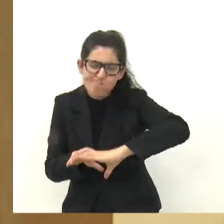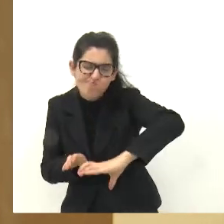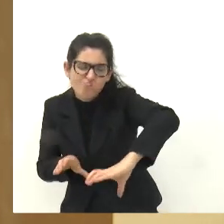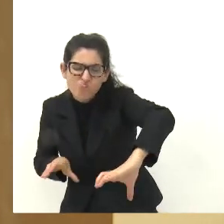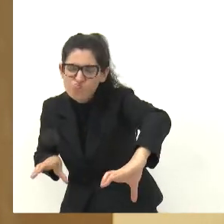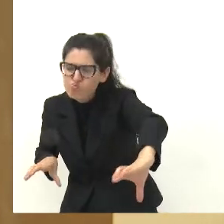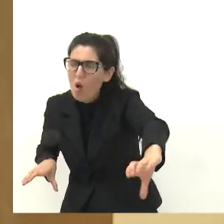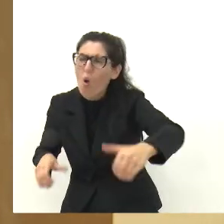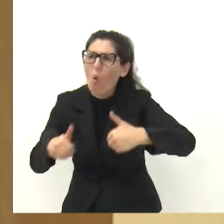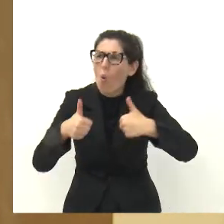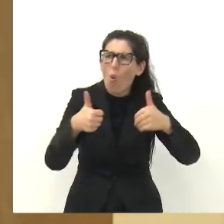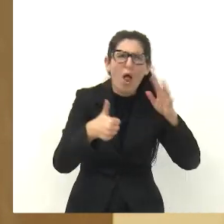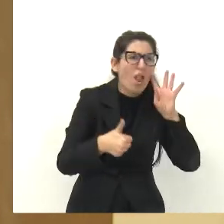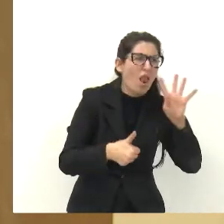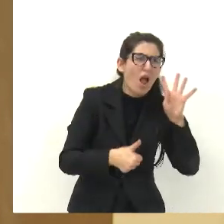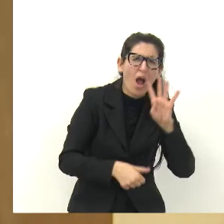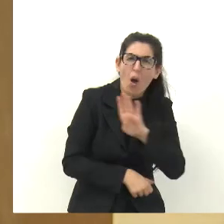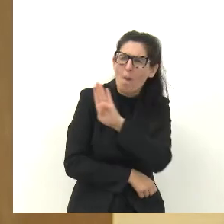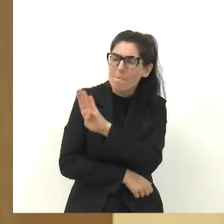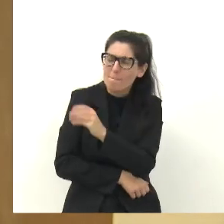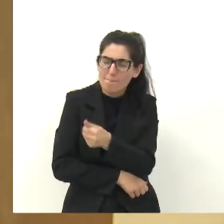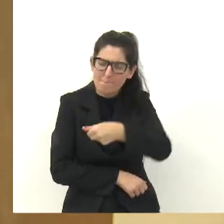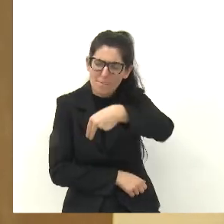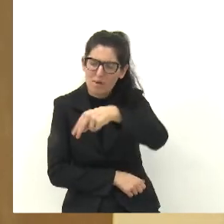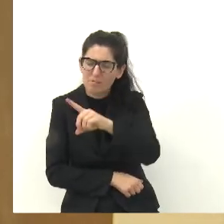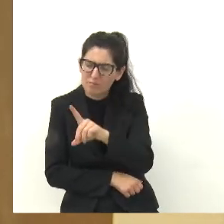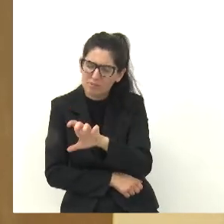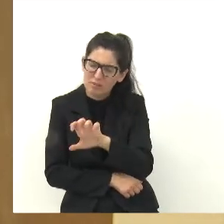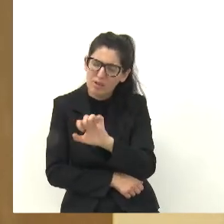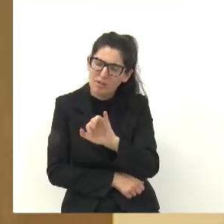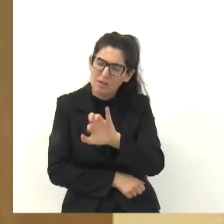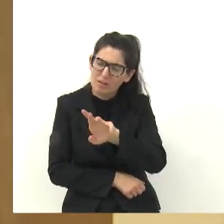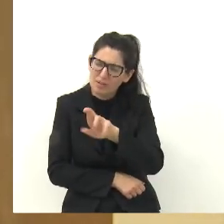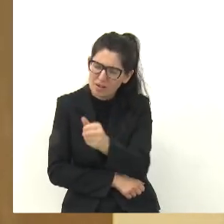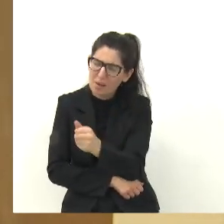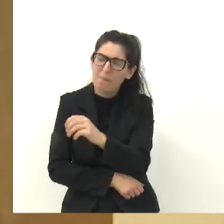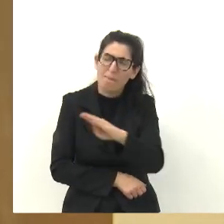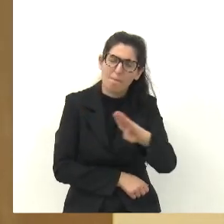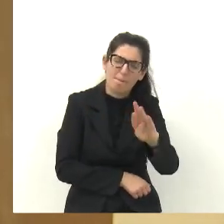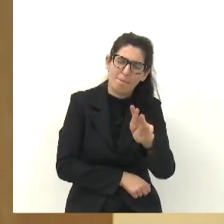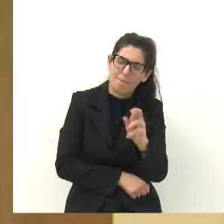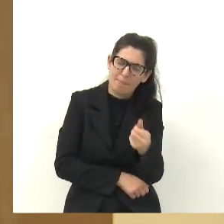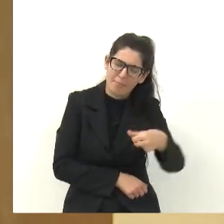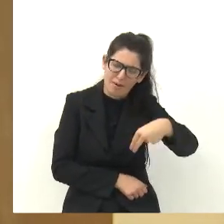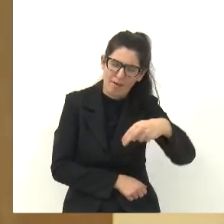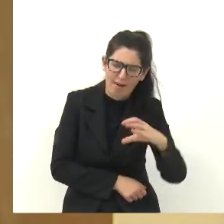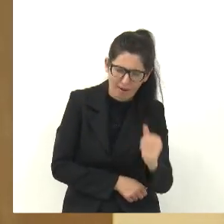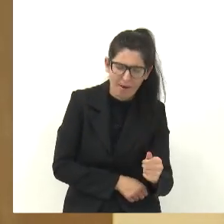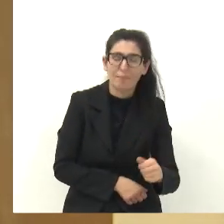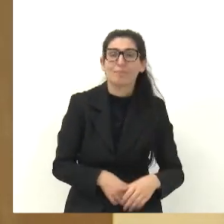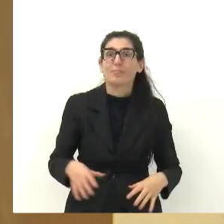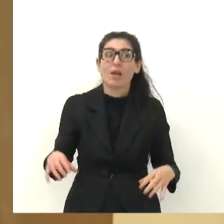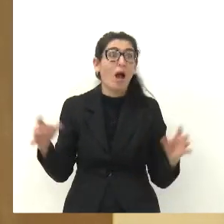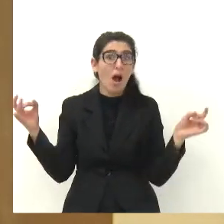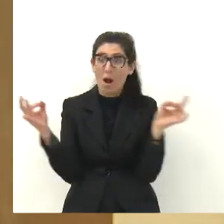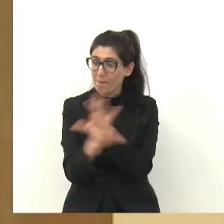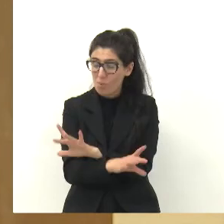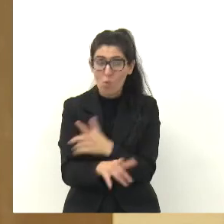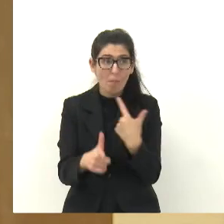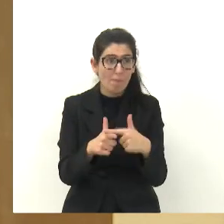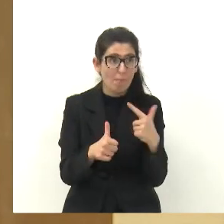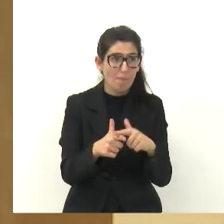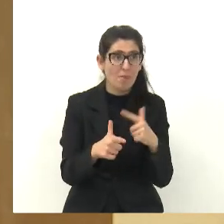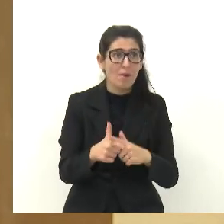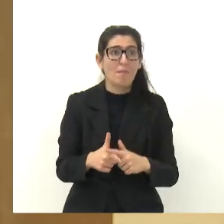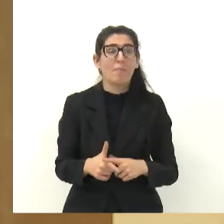mas eu quero aqui, na Odila Nogueira Moreira, eles sanaram um problema que agora só ficou um PV, que está bem na